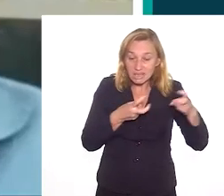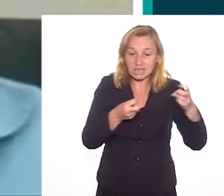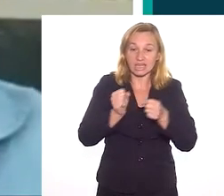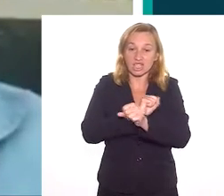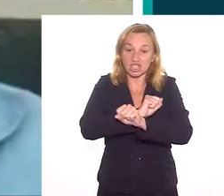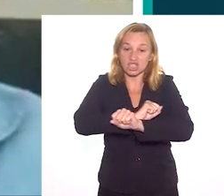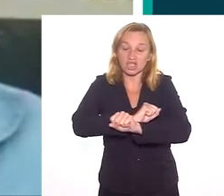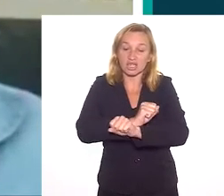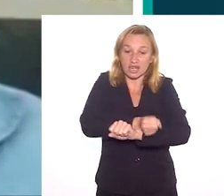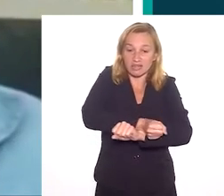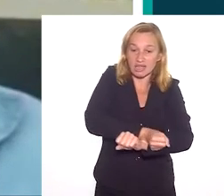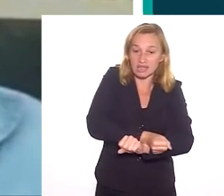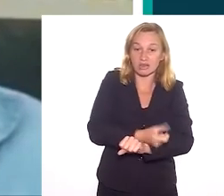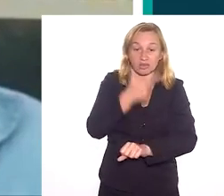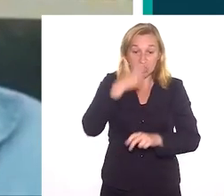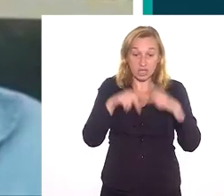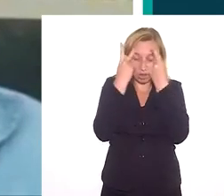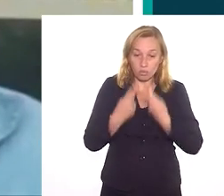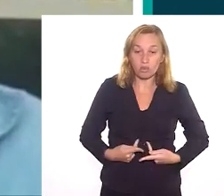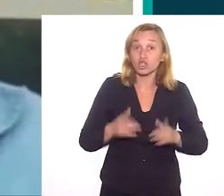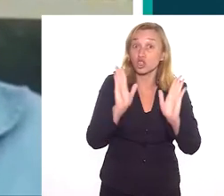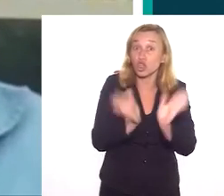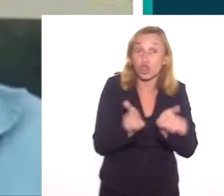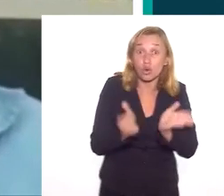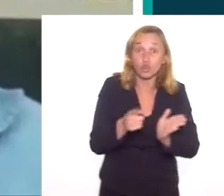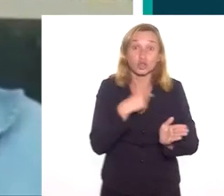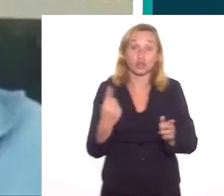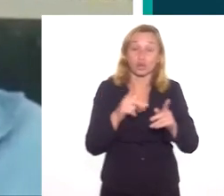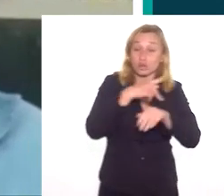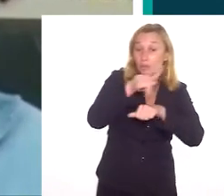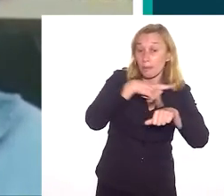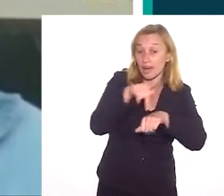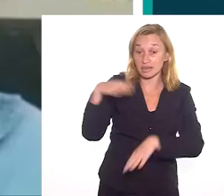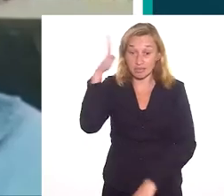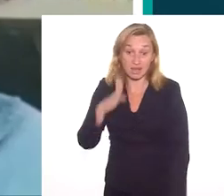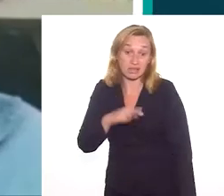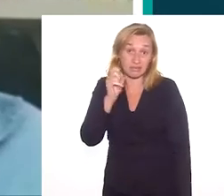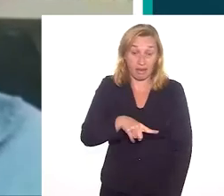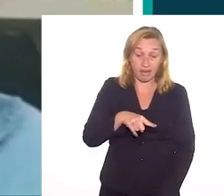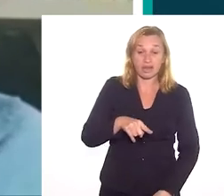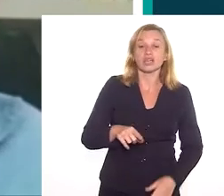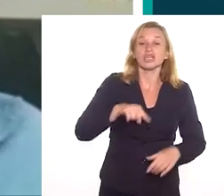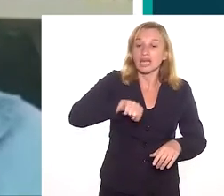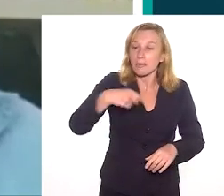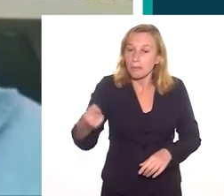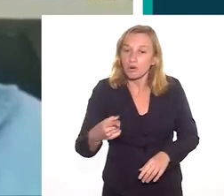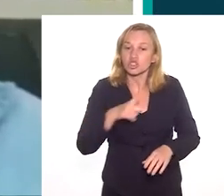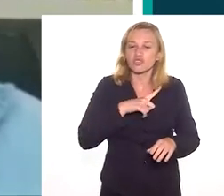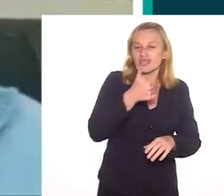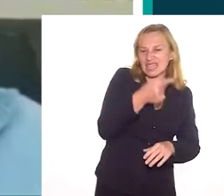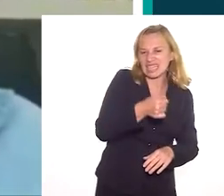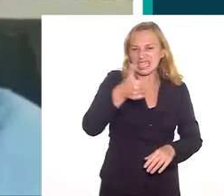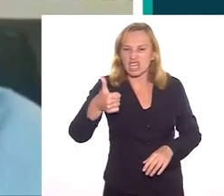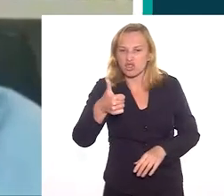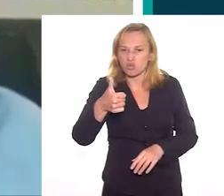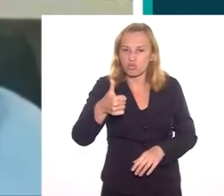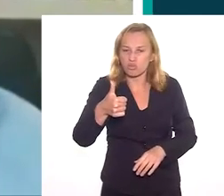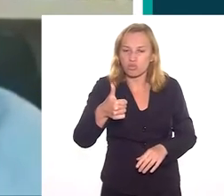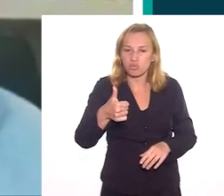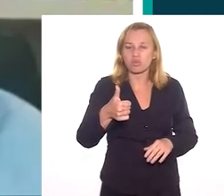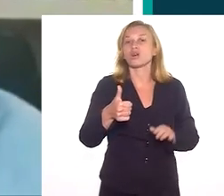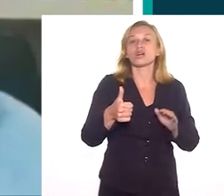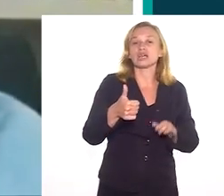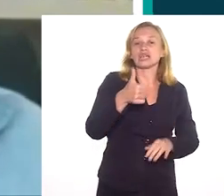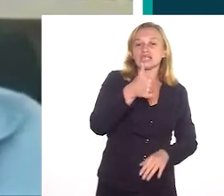efetivamente, da escravização de seres humanos no território que hoje é nosso país, chamado Brasil. Então, depois nós tivemos, em